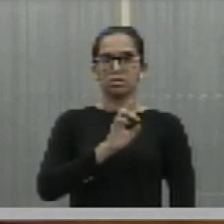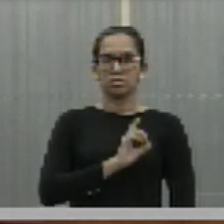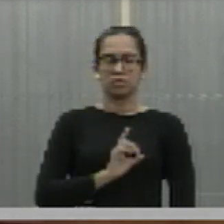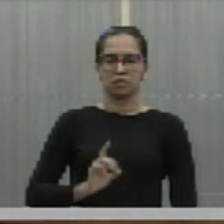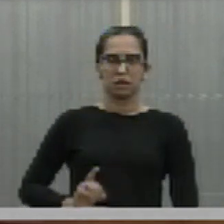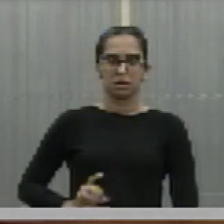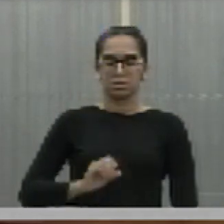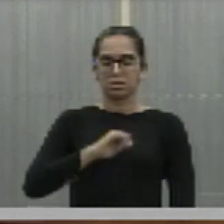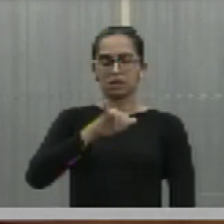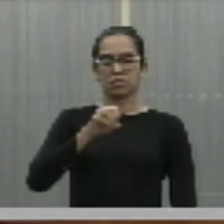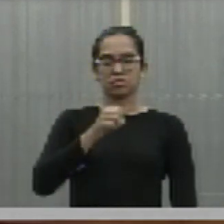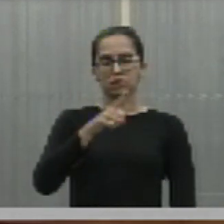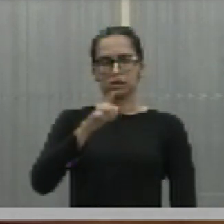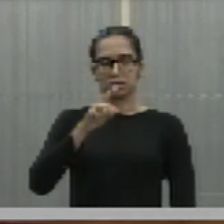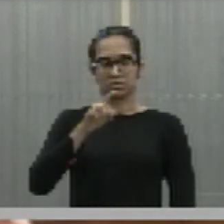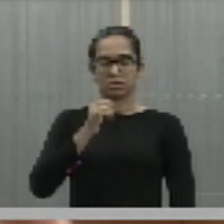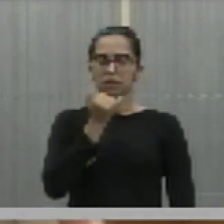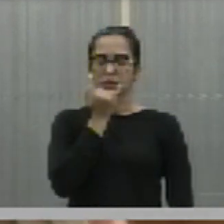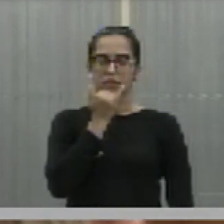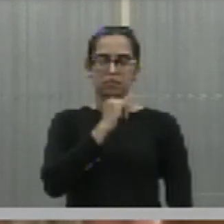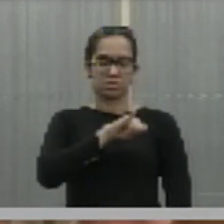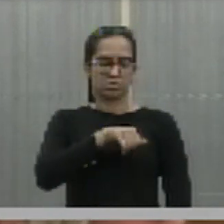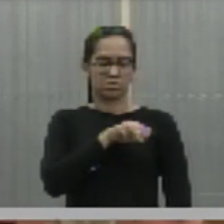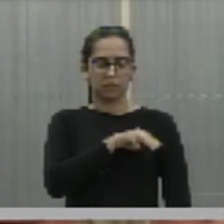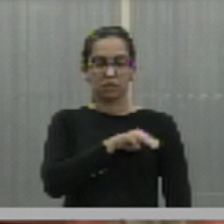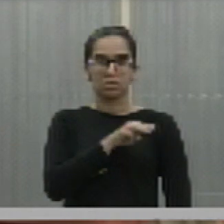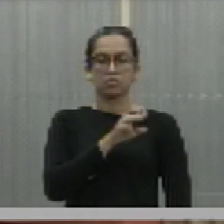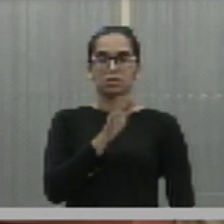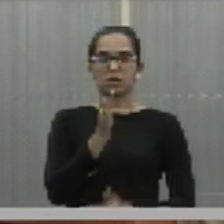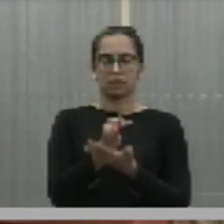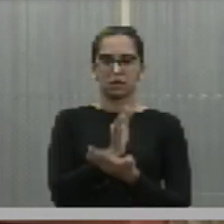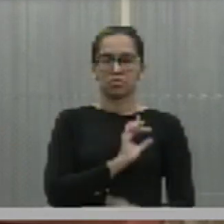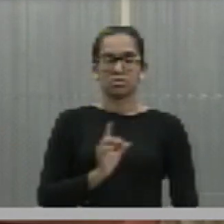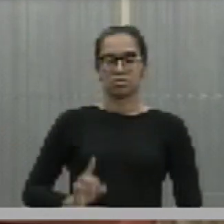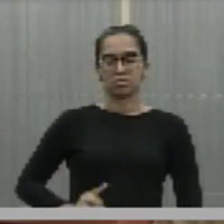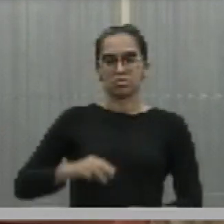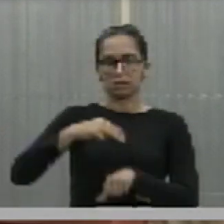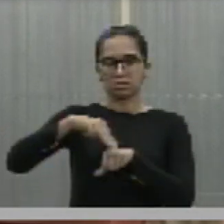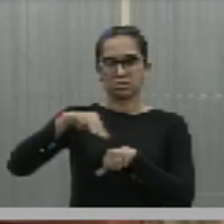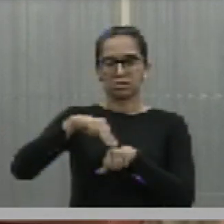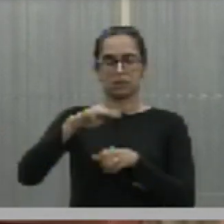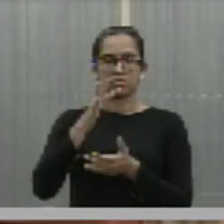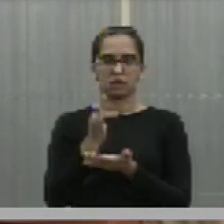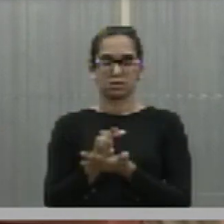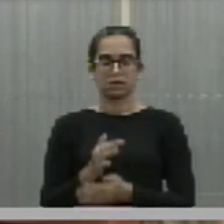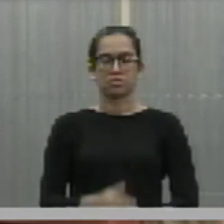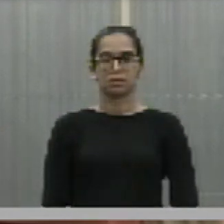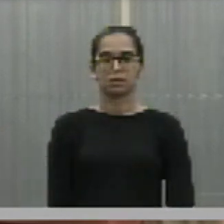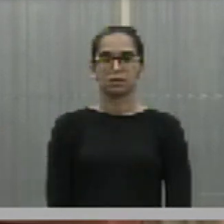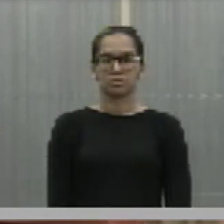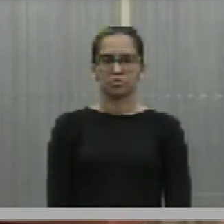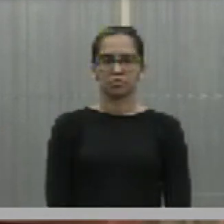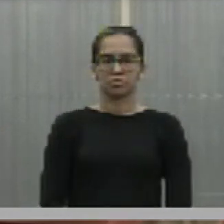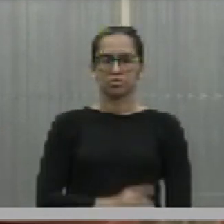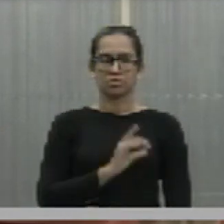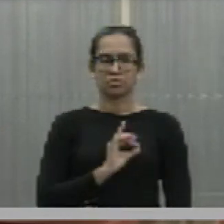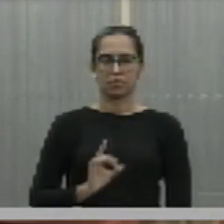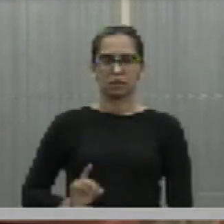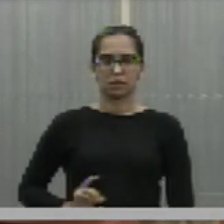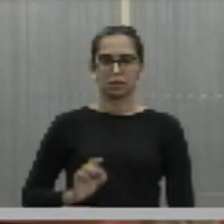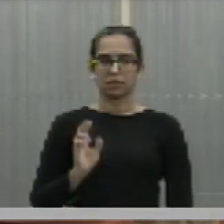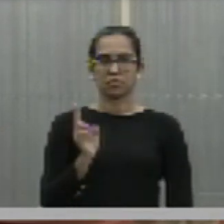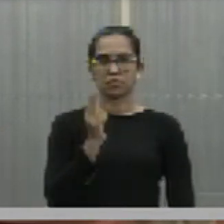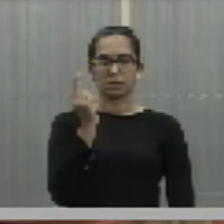Ausente. Deputado Mardem Mendes. Ausente. Ausente. Deputado